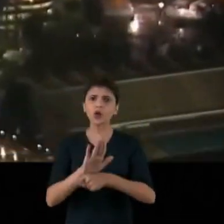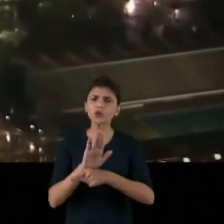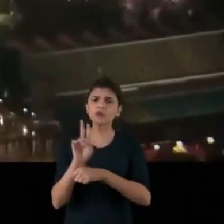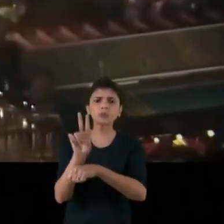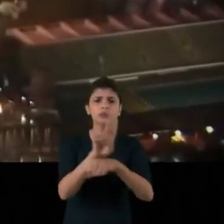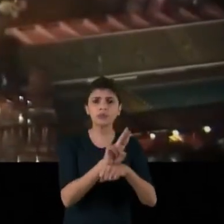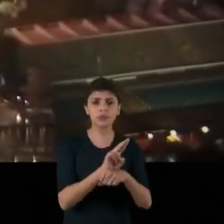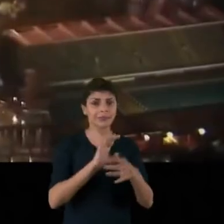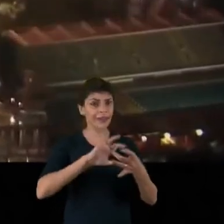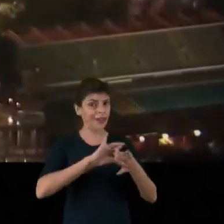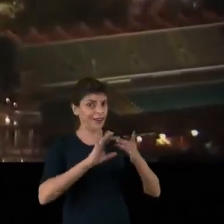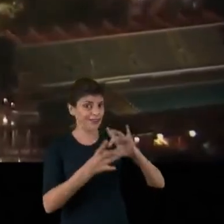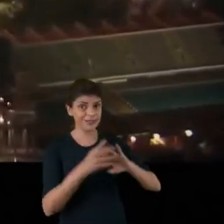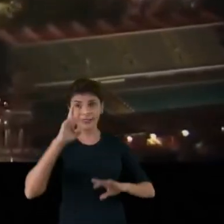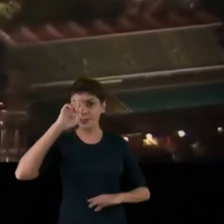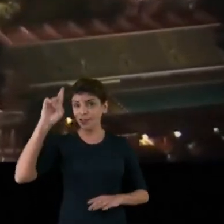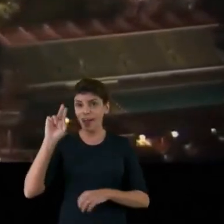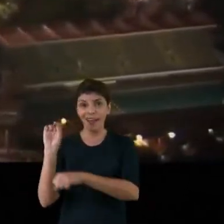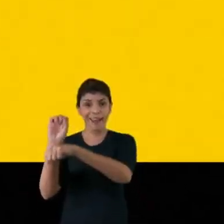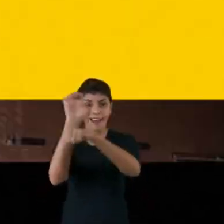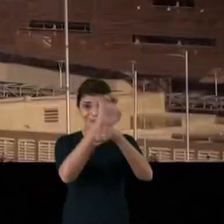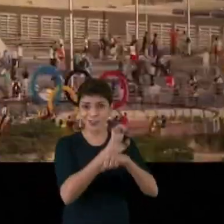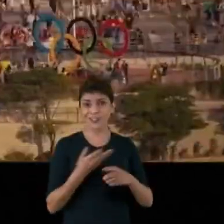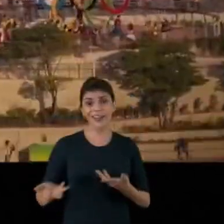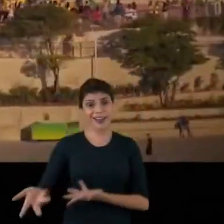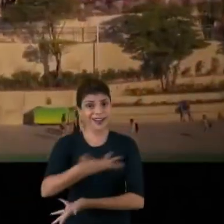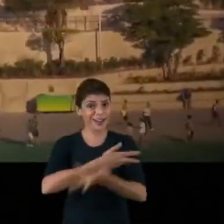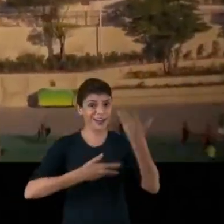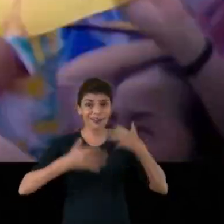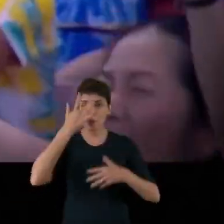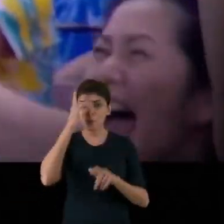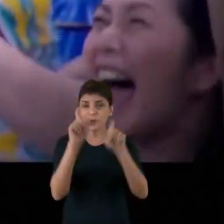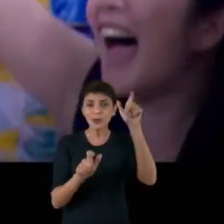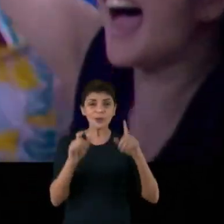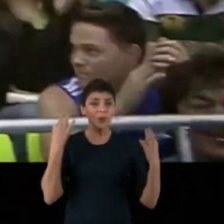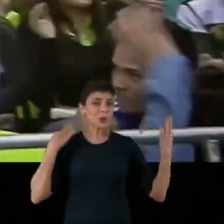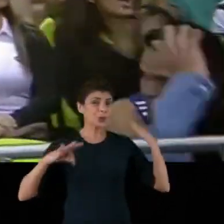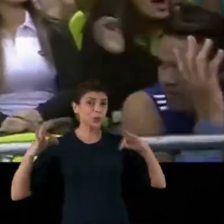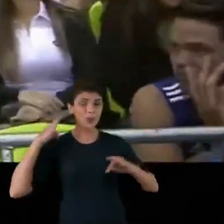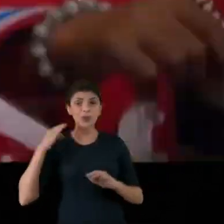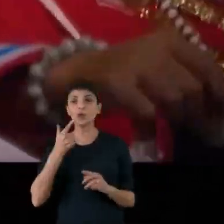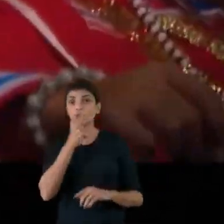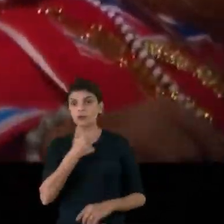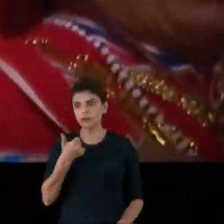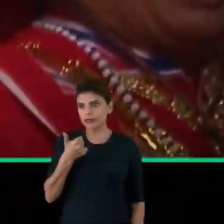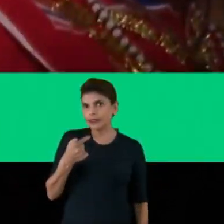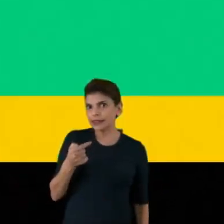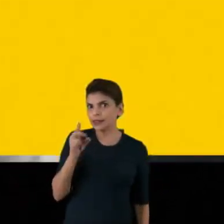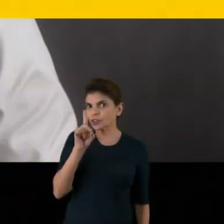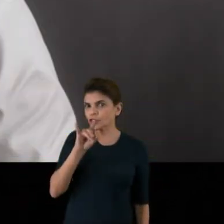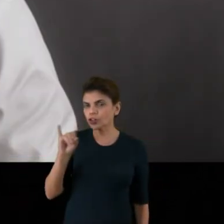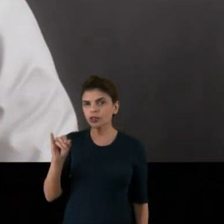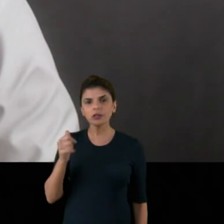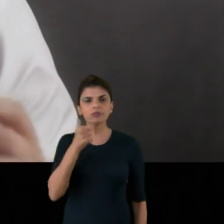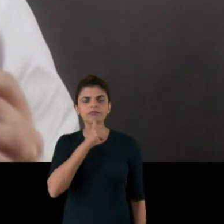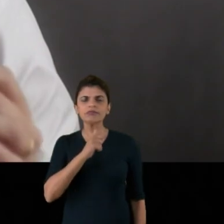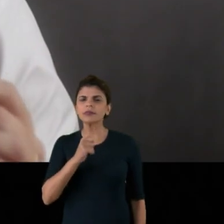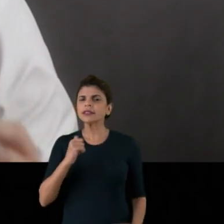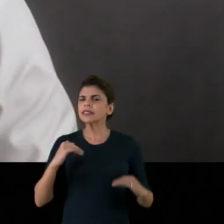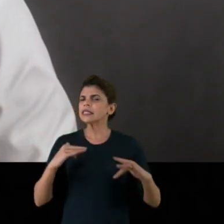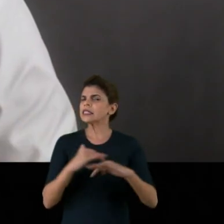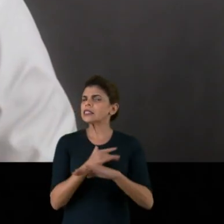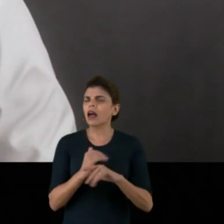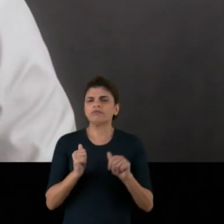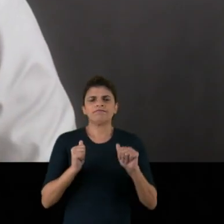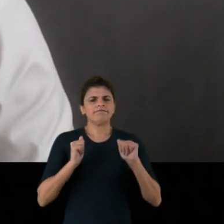pra cuidar e ajudar a proteger atletas, chefes de Estado, milhões de turistas. Durante